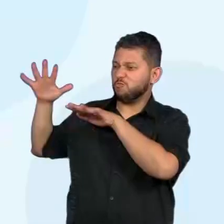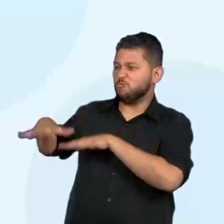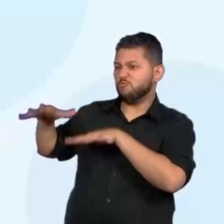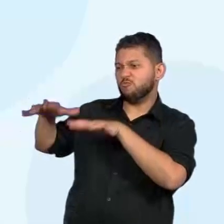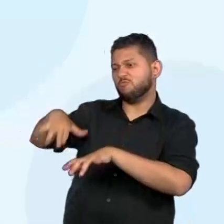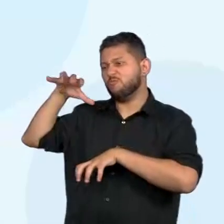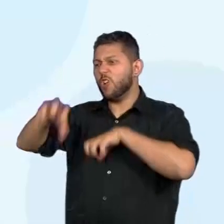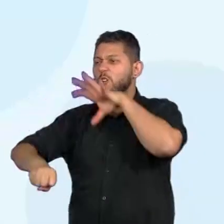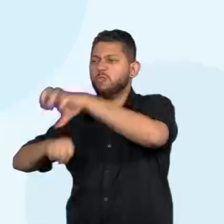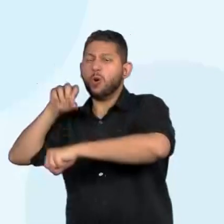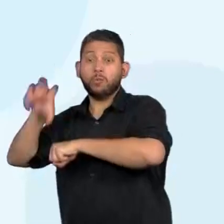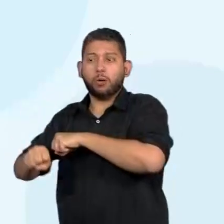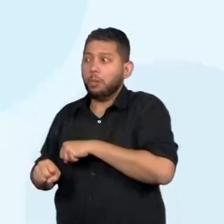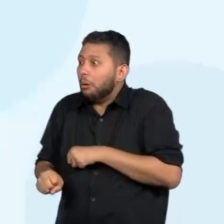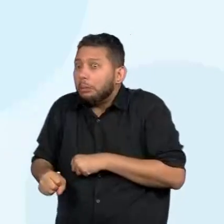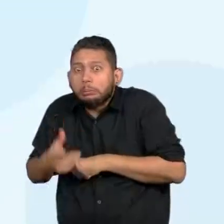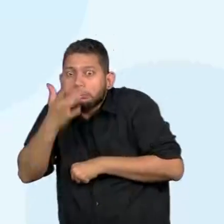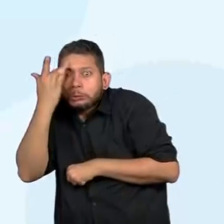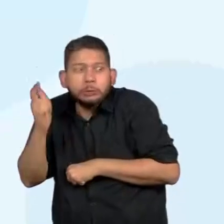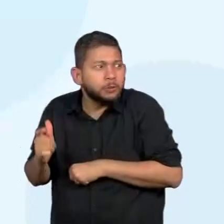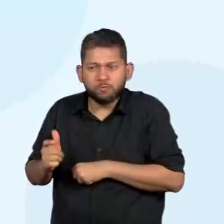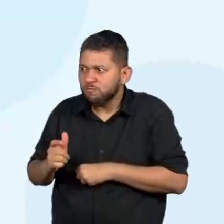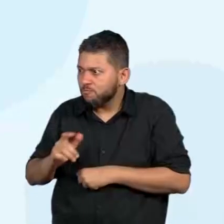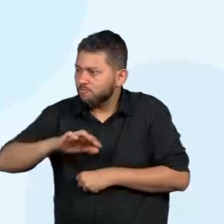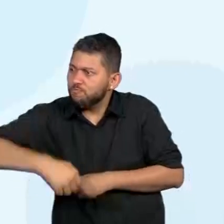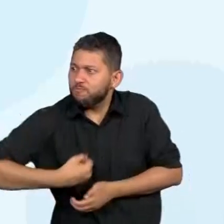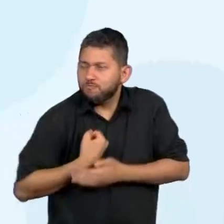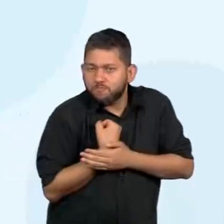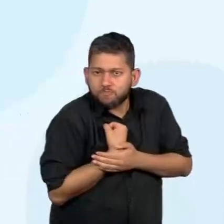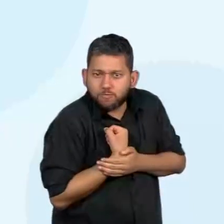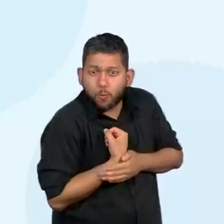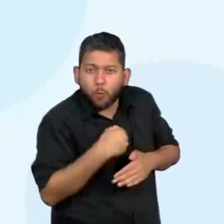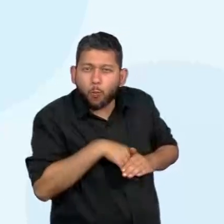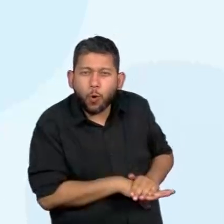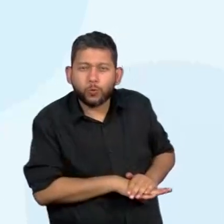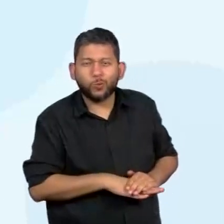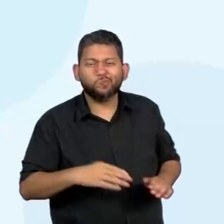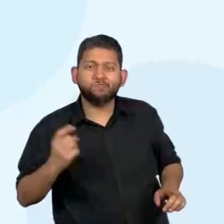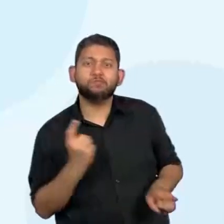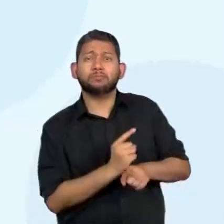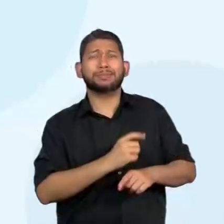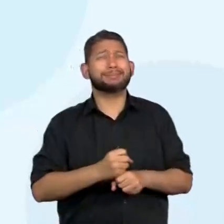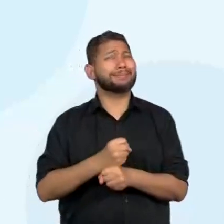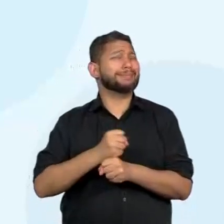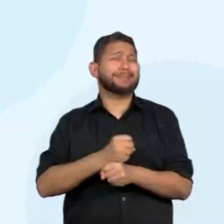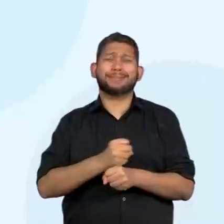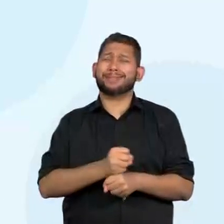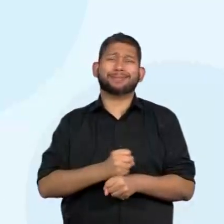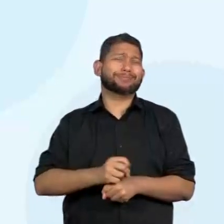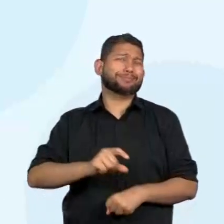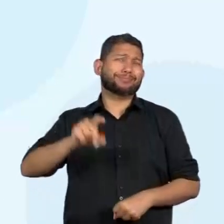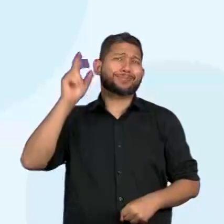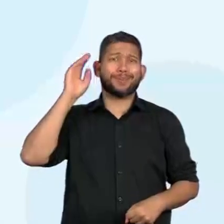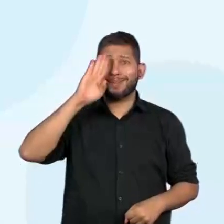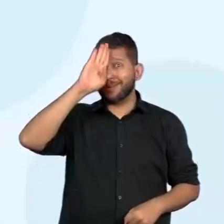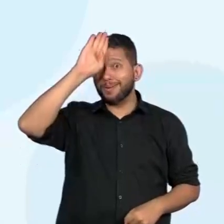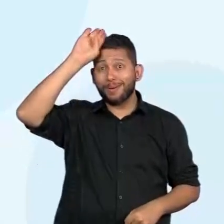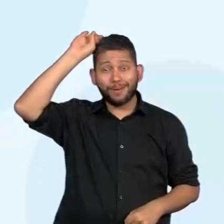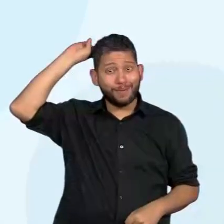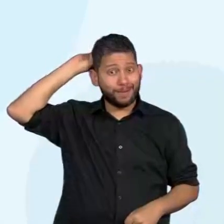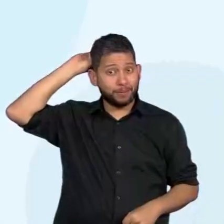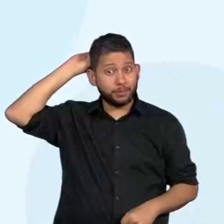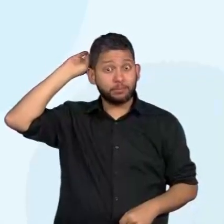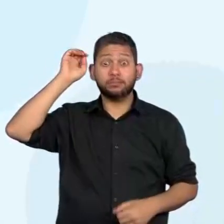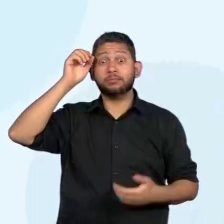turistas que encontraram um tesouro e que era da época do Império Romano e eles acharam durante o